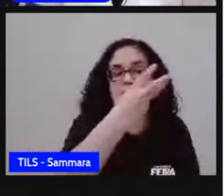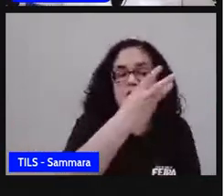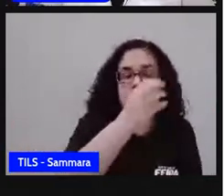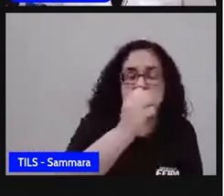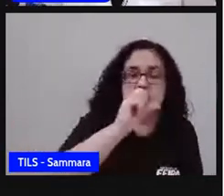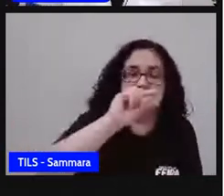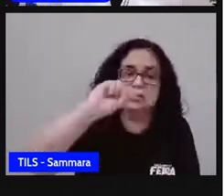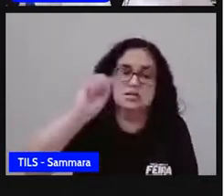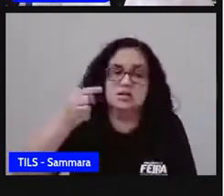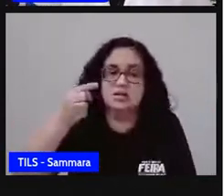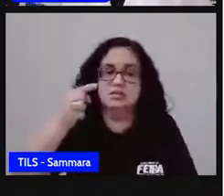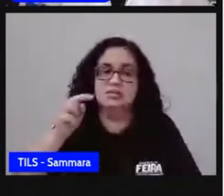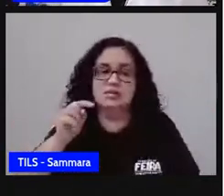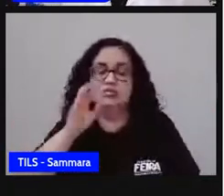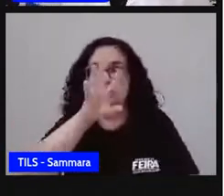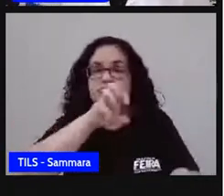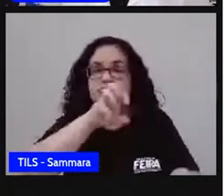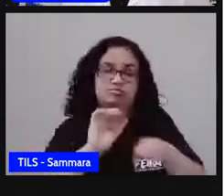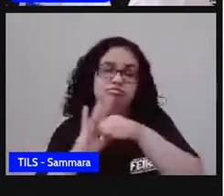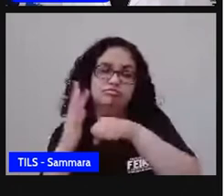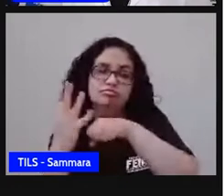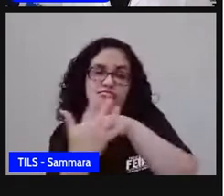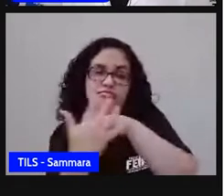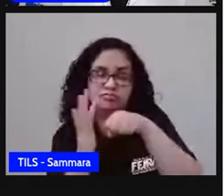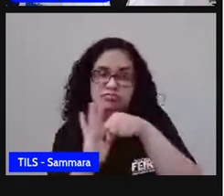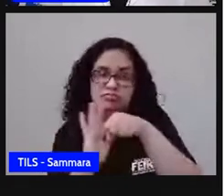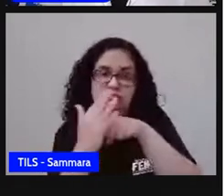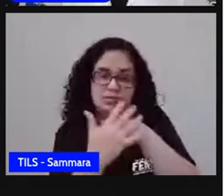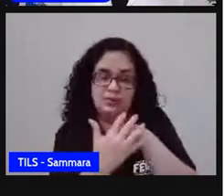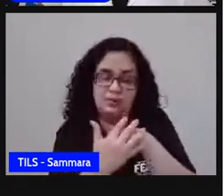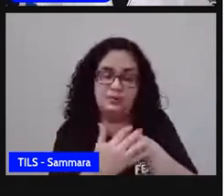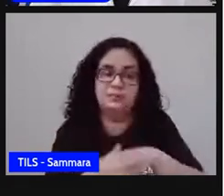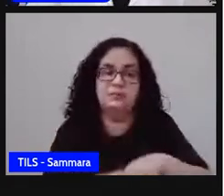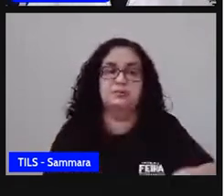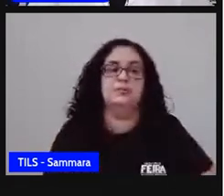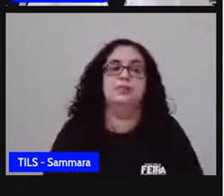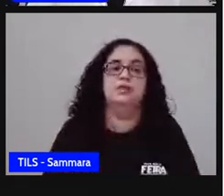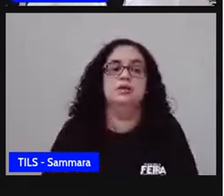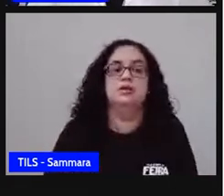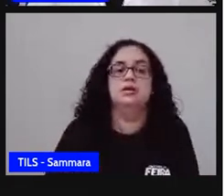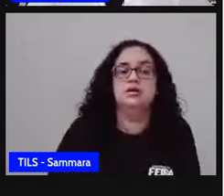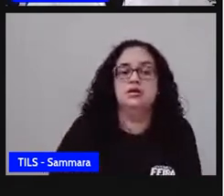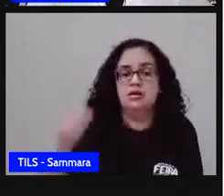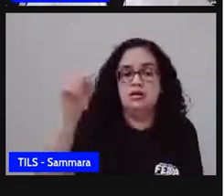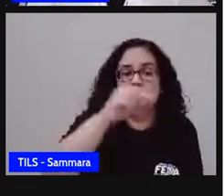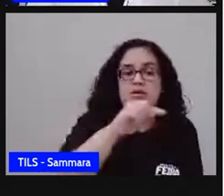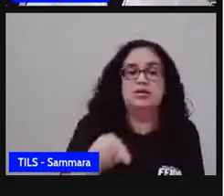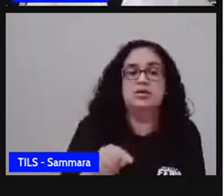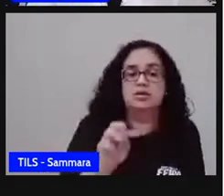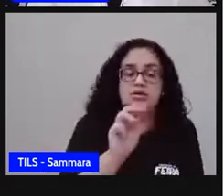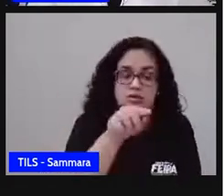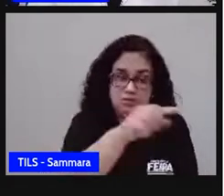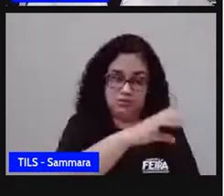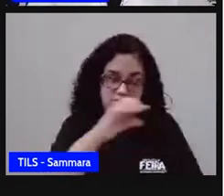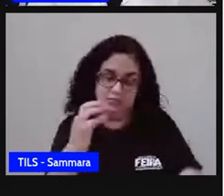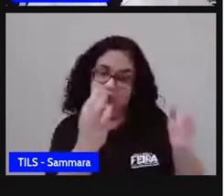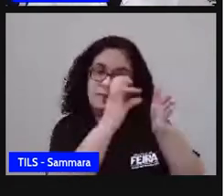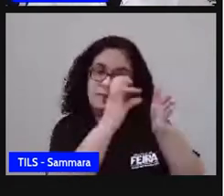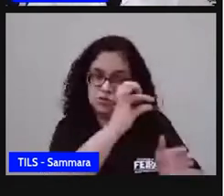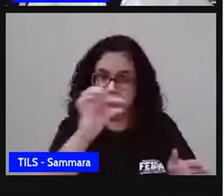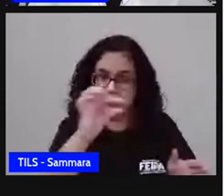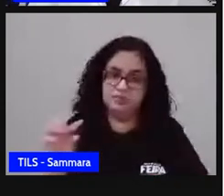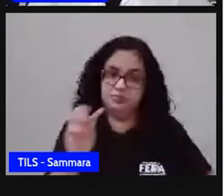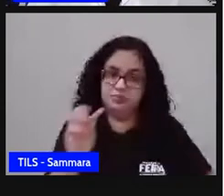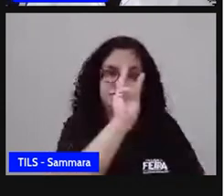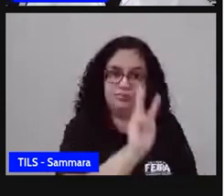casos, né, de infecção por Covid-19. Aqui embaixo tem a fonte, ó. Se você acessar esse